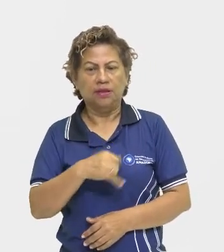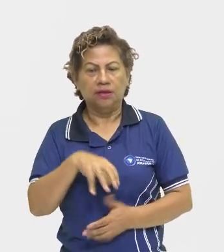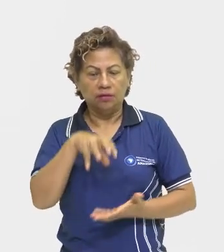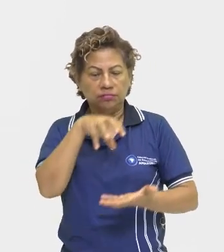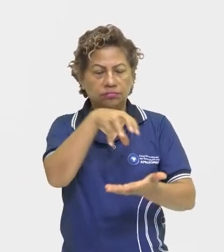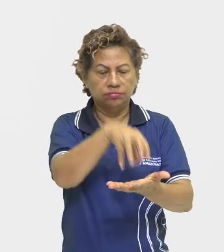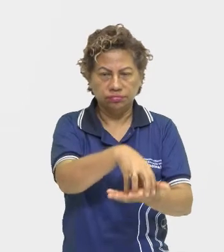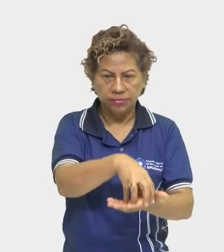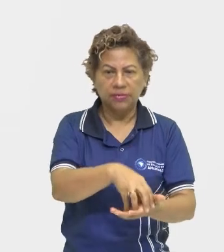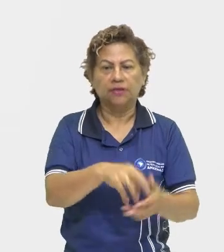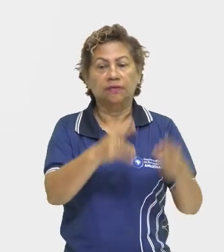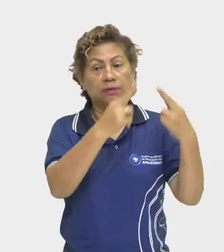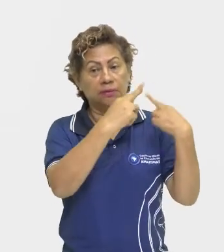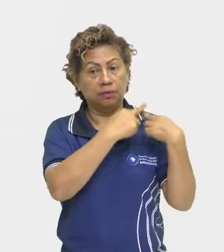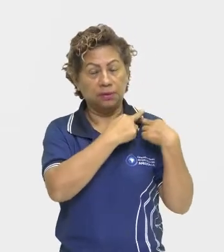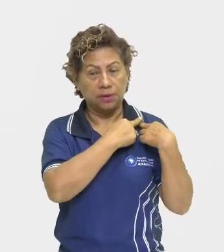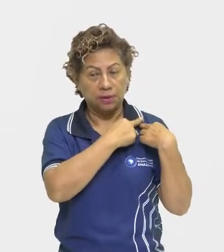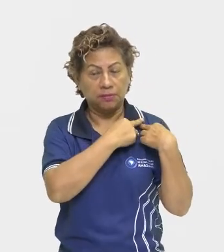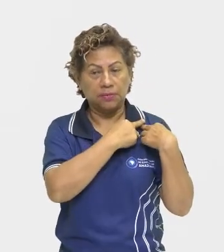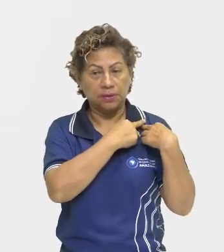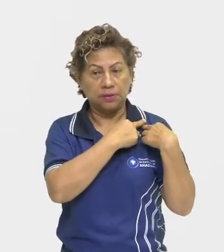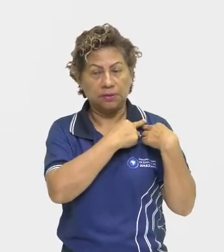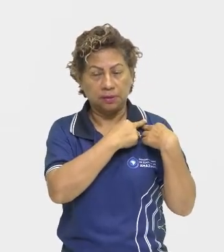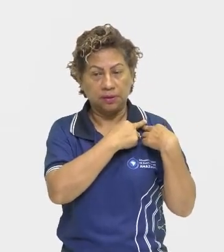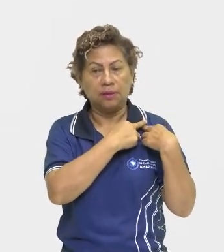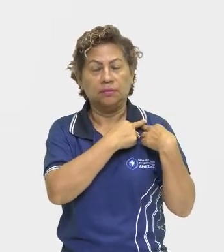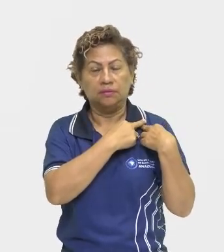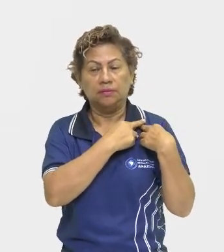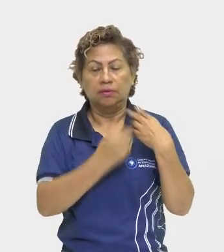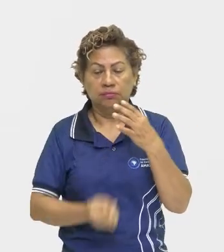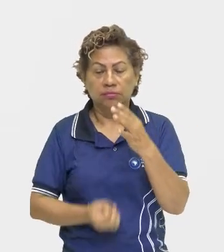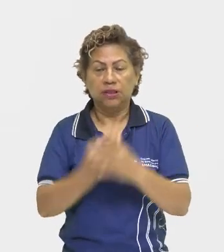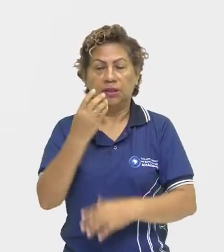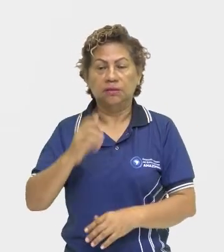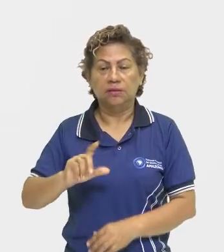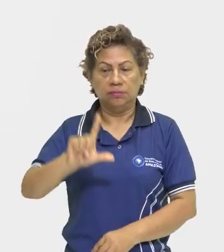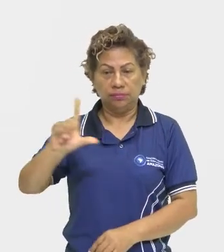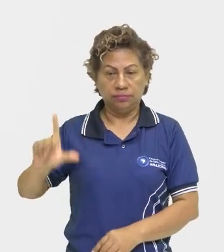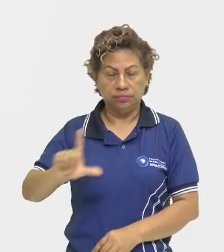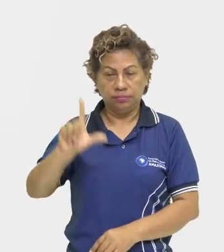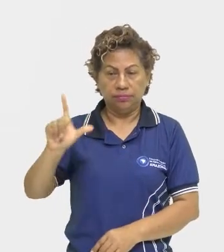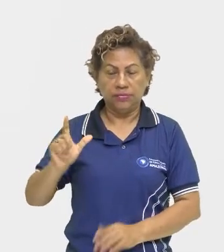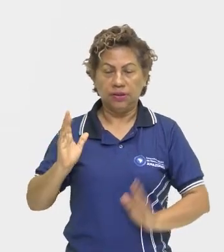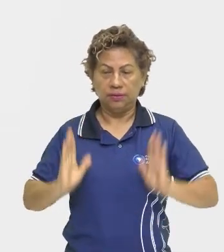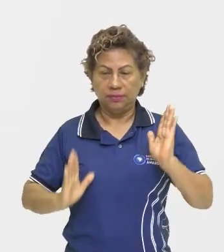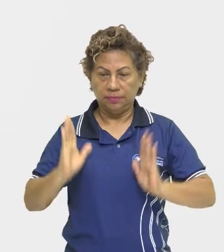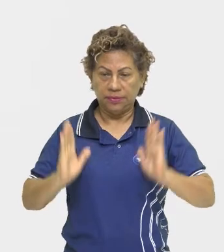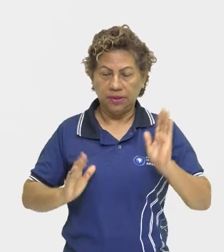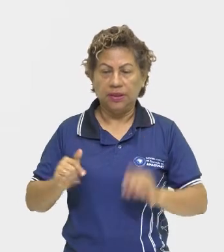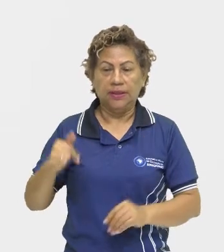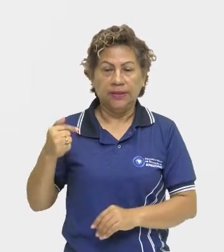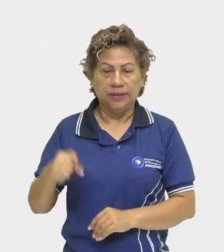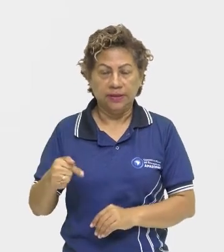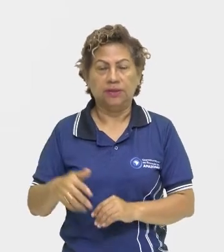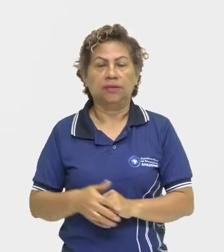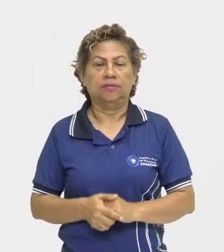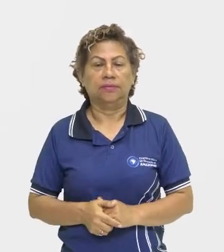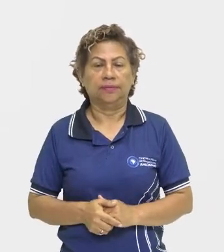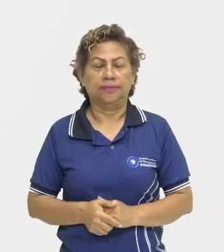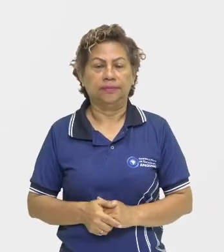foram responsáveis pela produção literária da época, ou seja, do quentismo de, é,